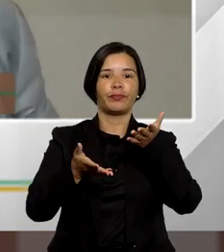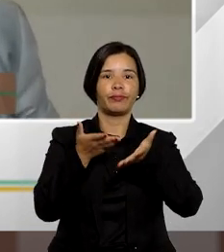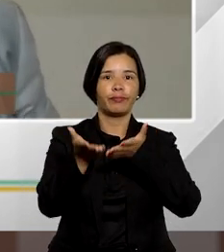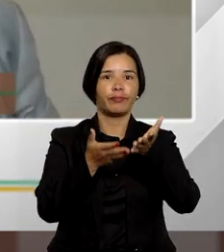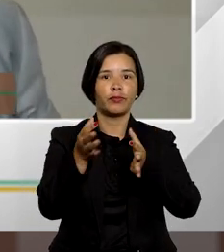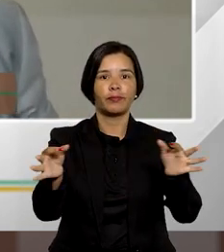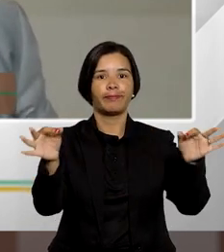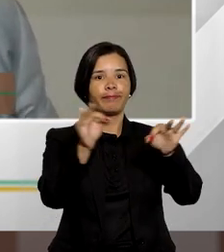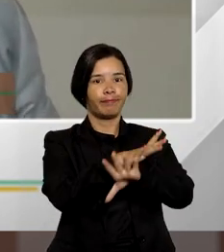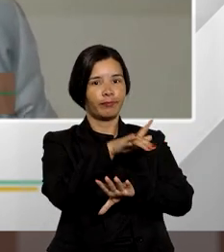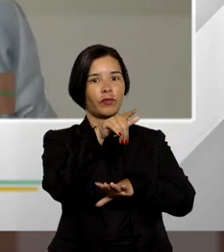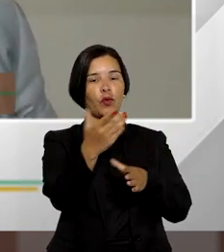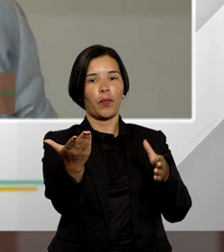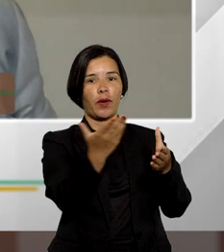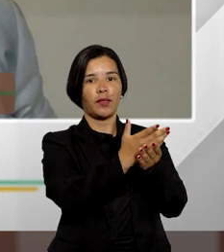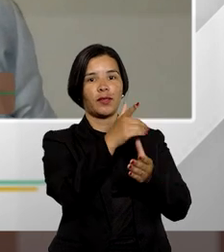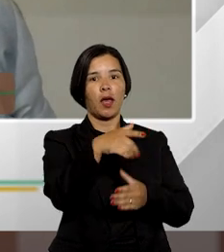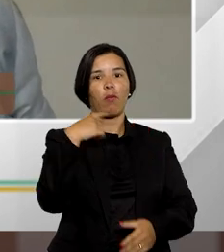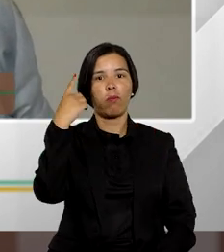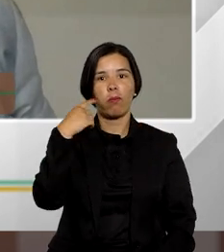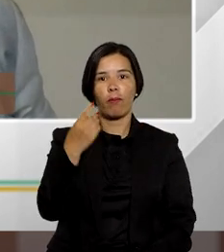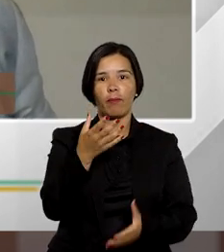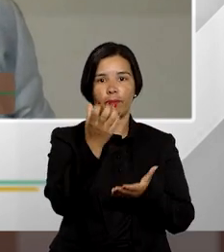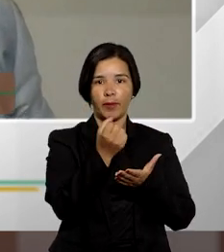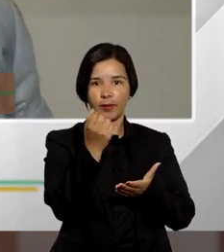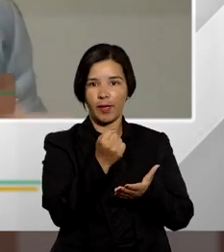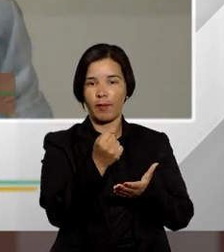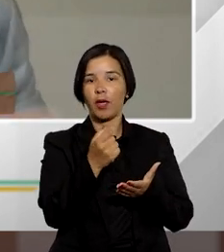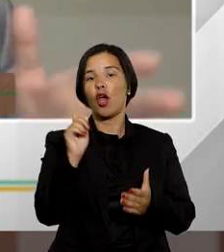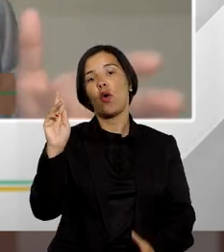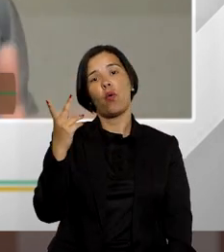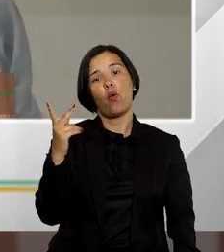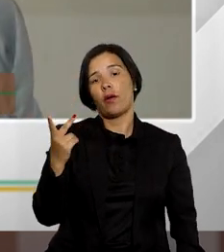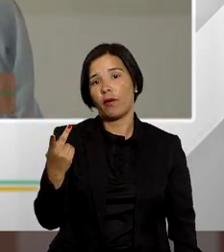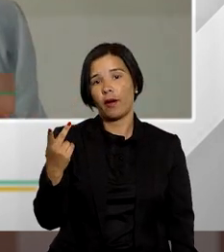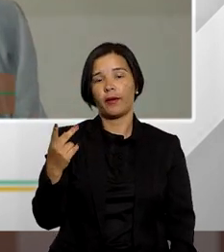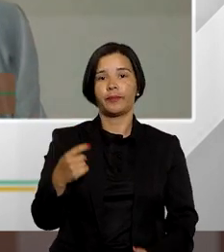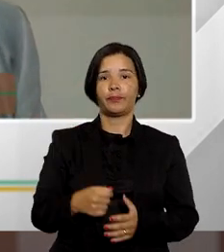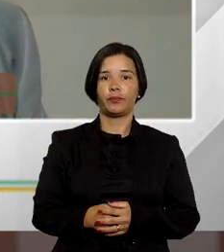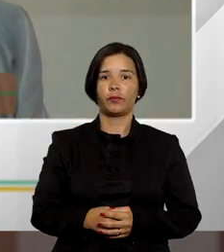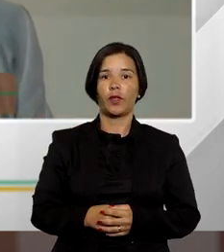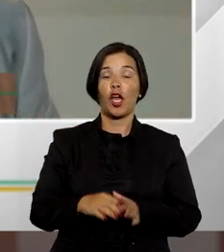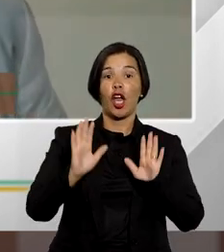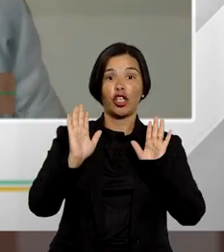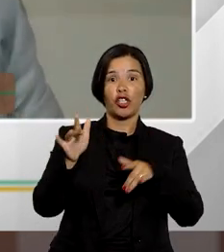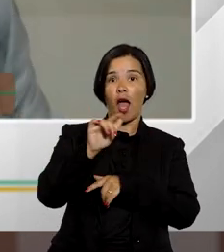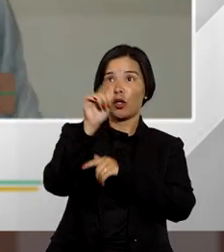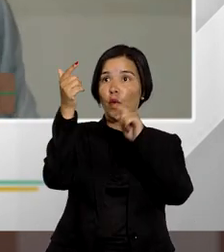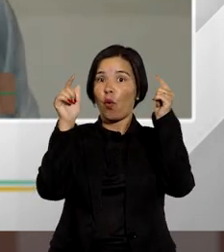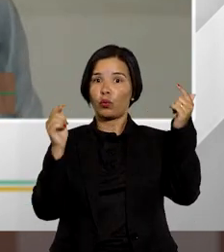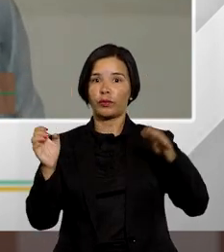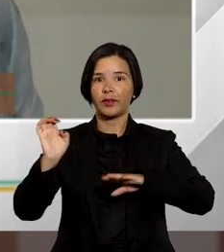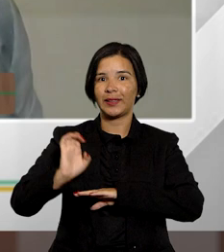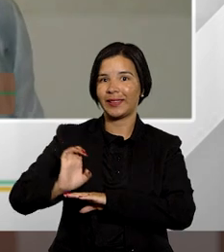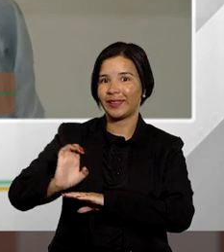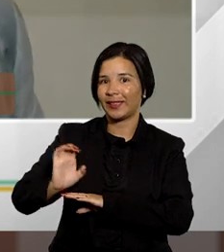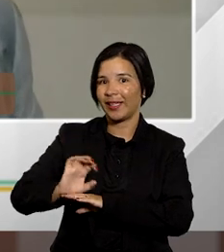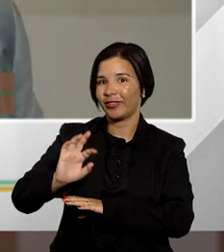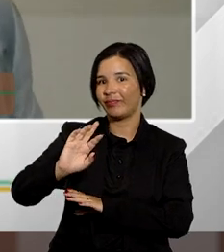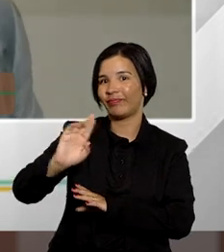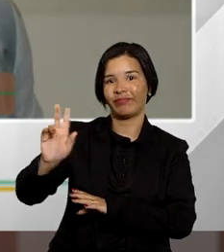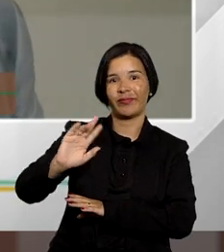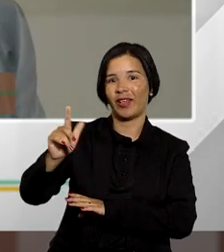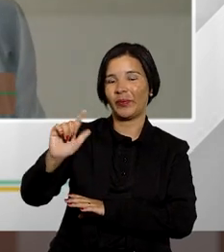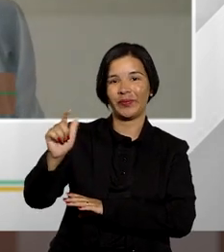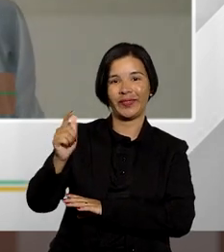é o término da ação esse advogado ele recebe a remuneração já em outros estados nós não temos que não